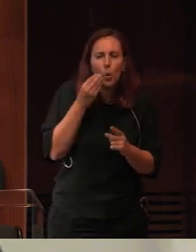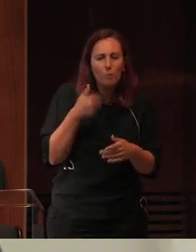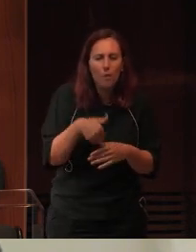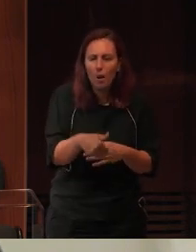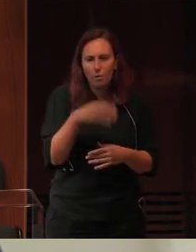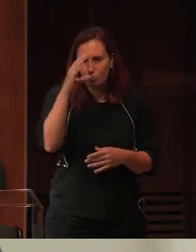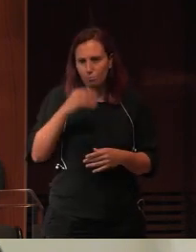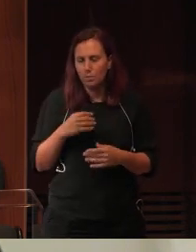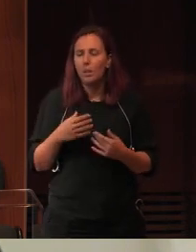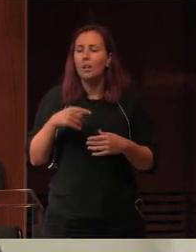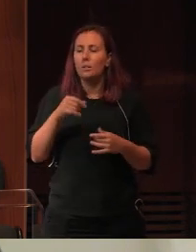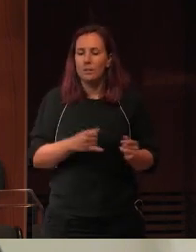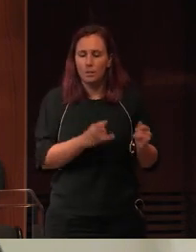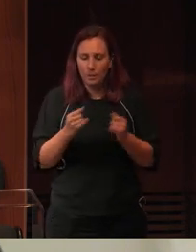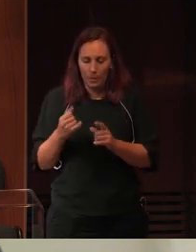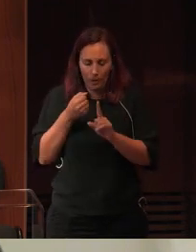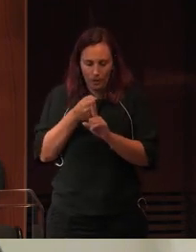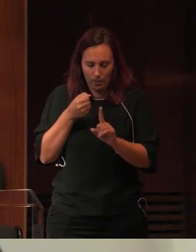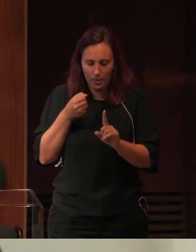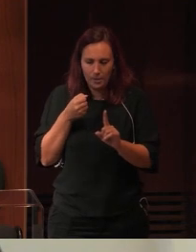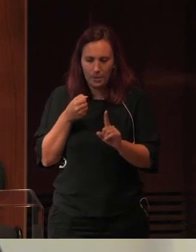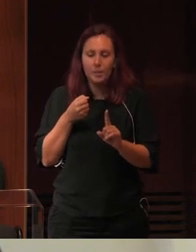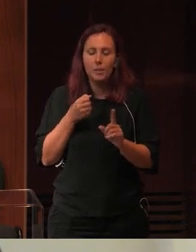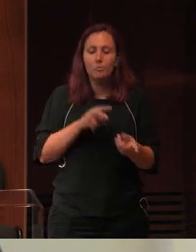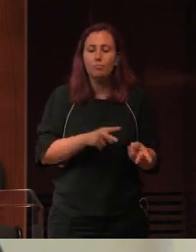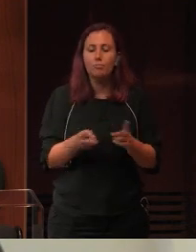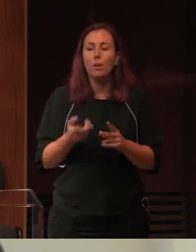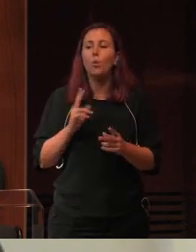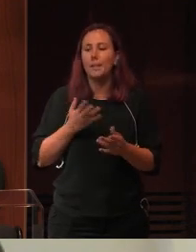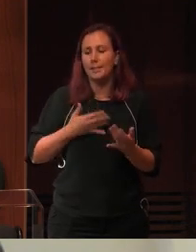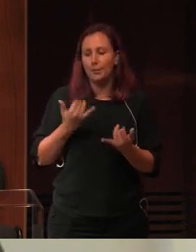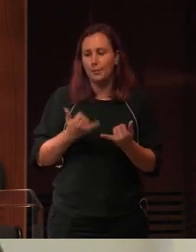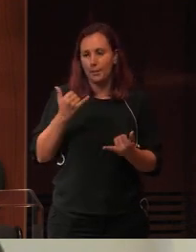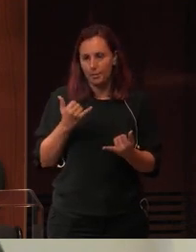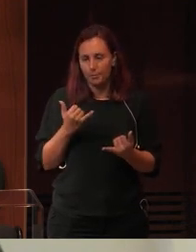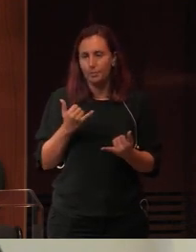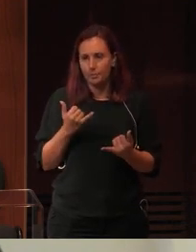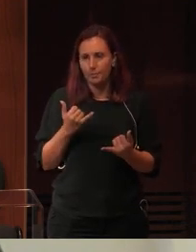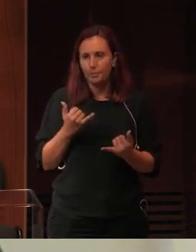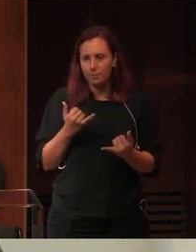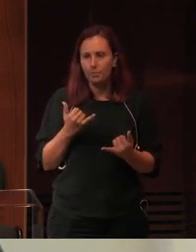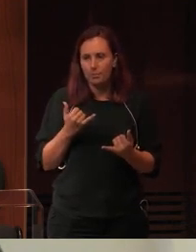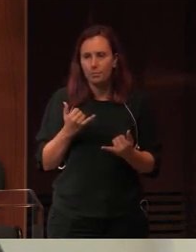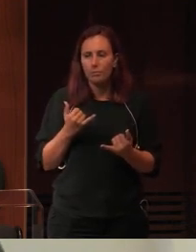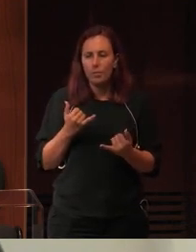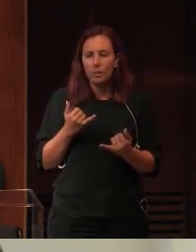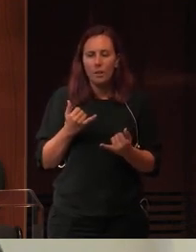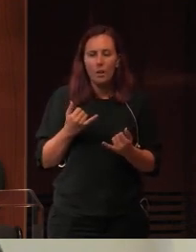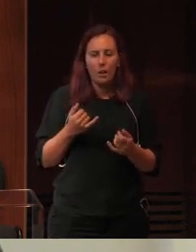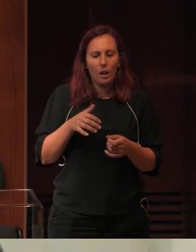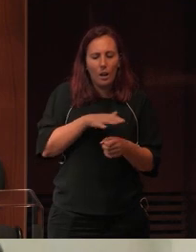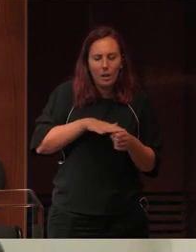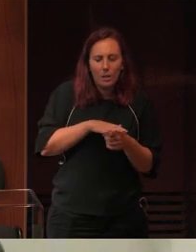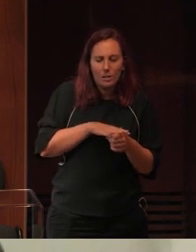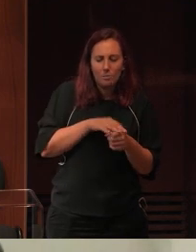Por um lado o desafio da transição digital. Muito tem ocupado o espaço mediático